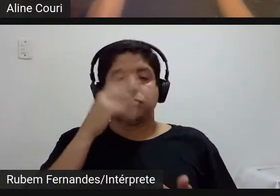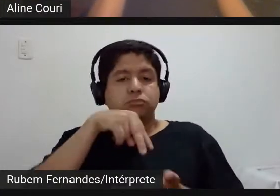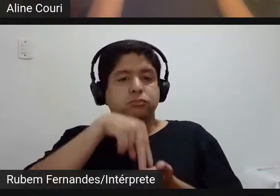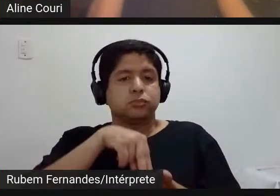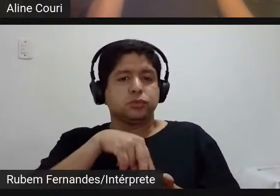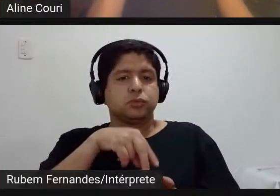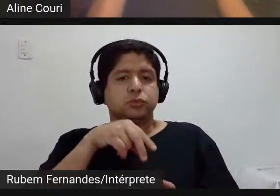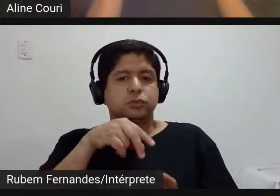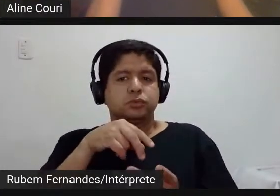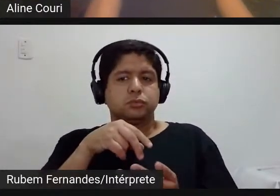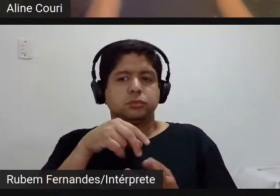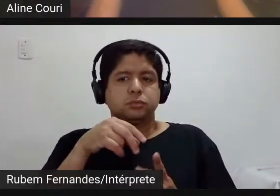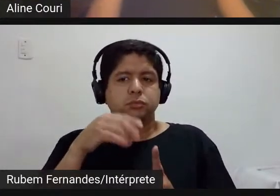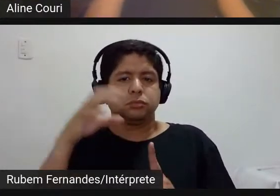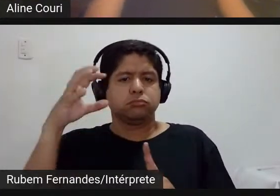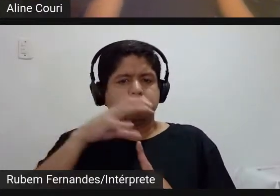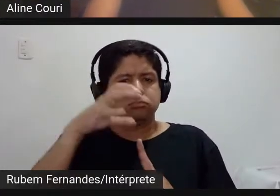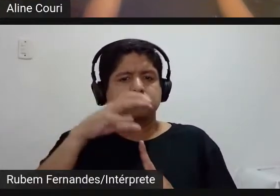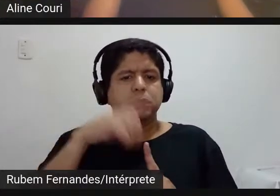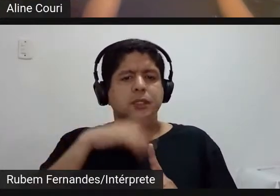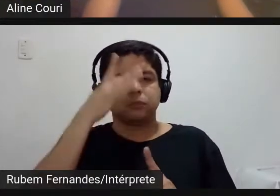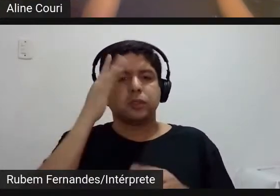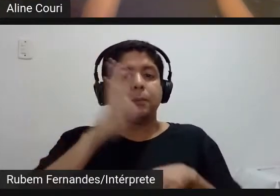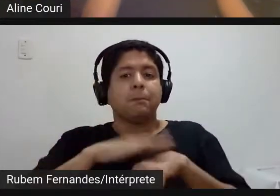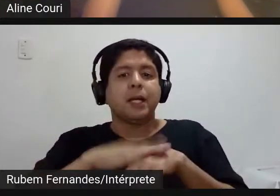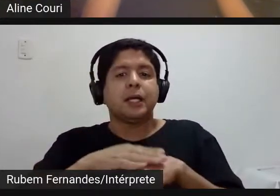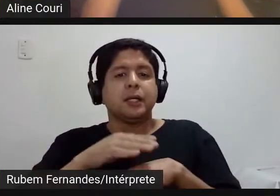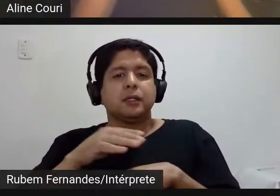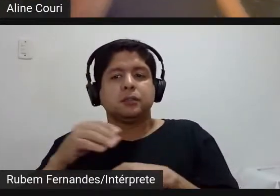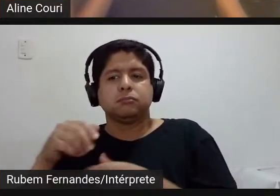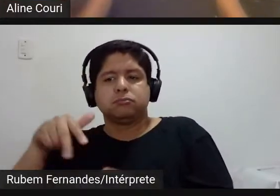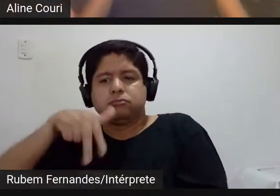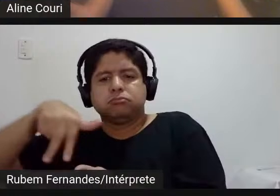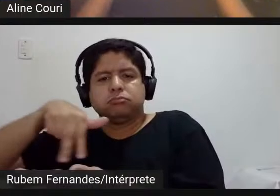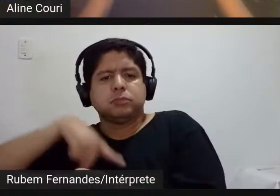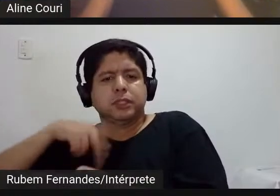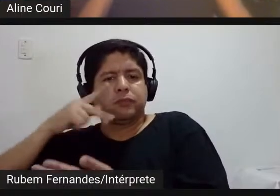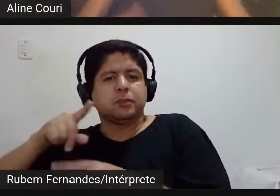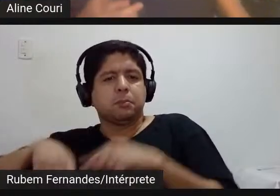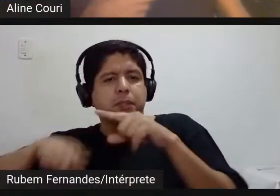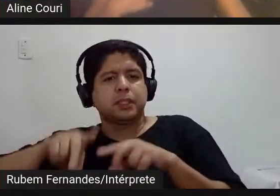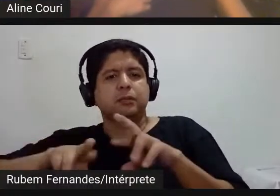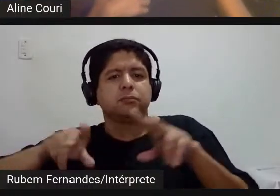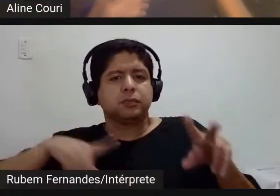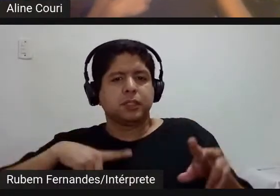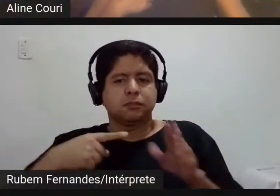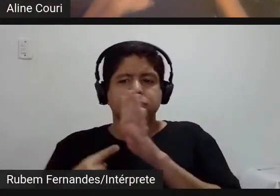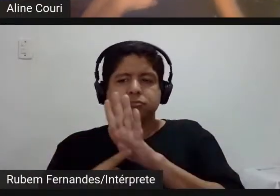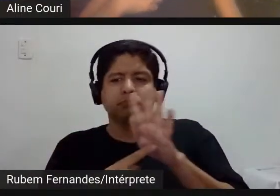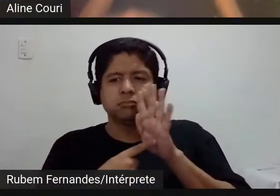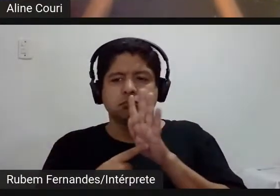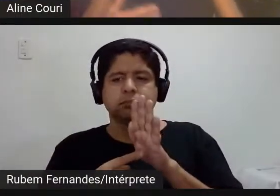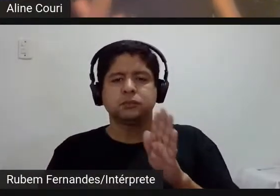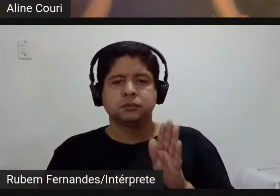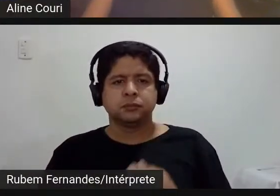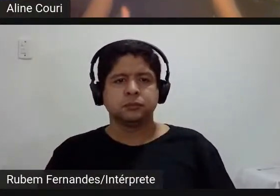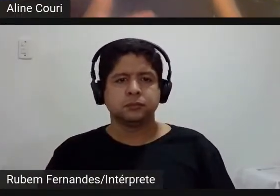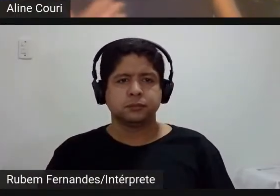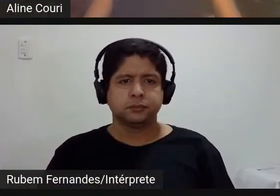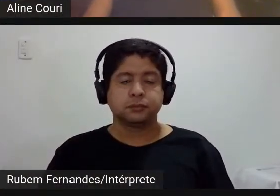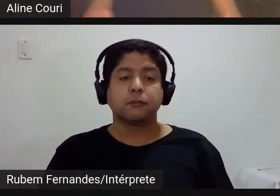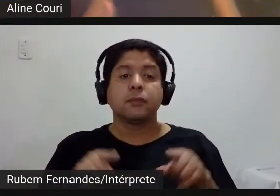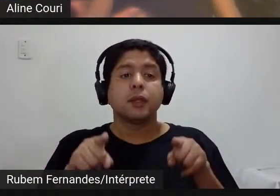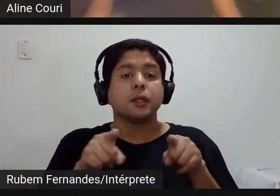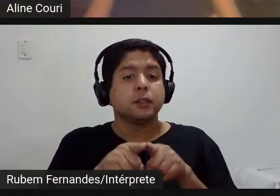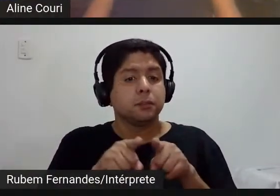parceria com o artista né porque o artista tem um trabalho super imaterial digamos né super performático e tal e como que